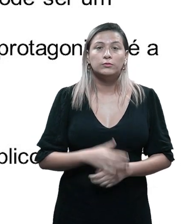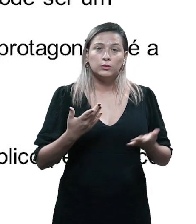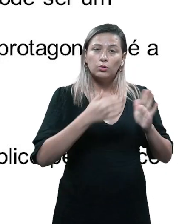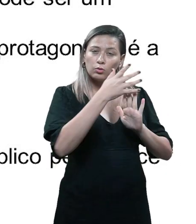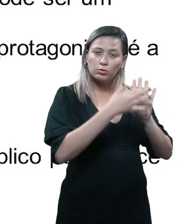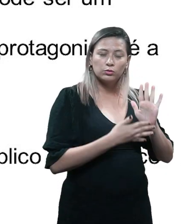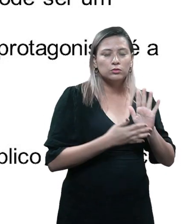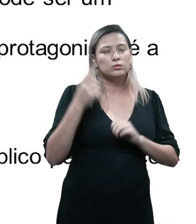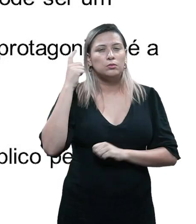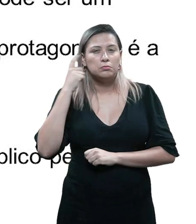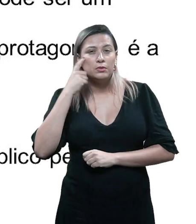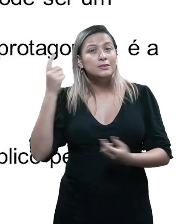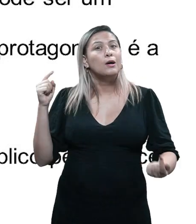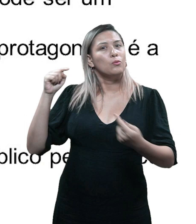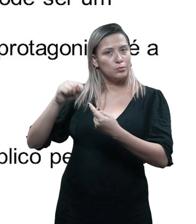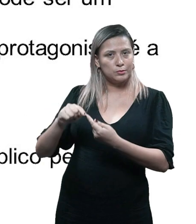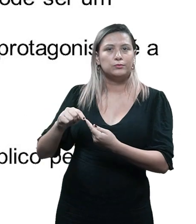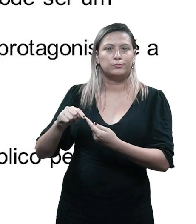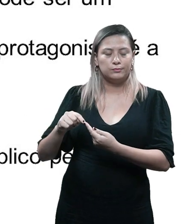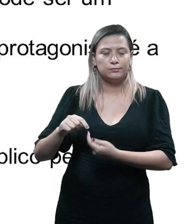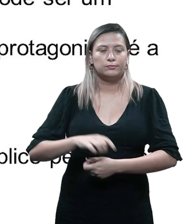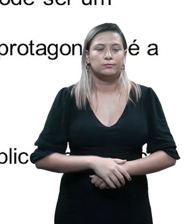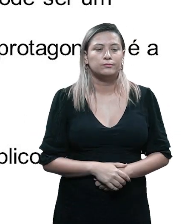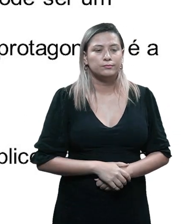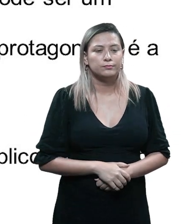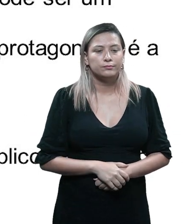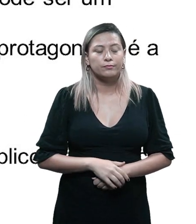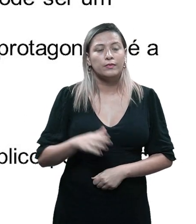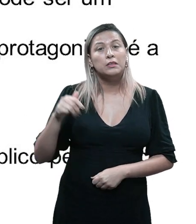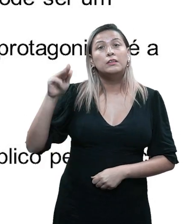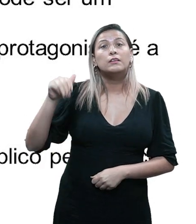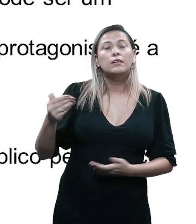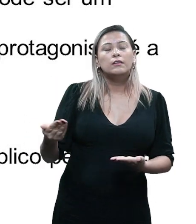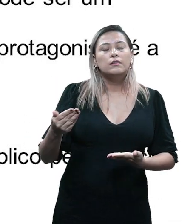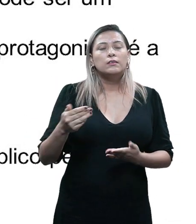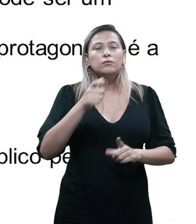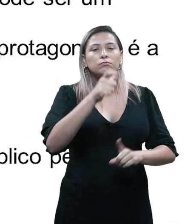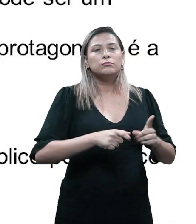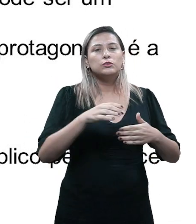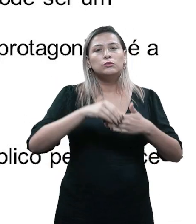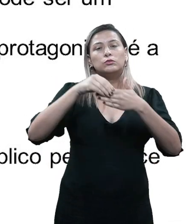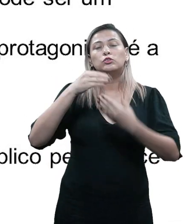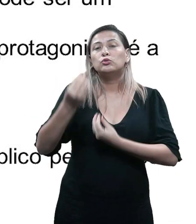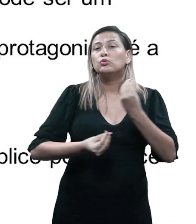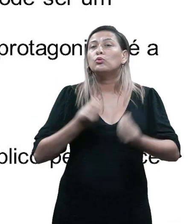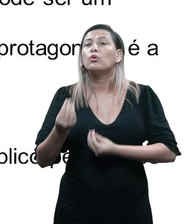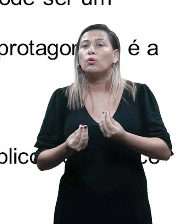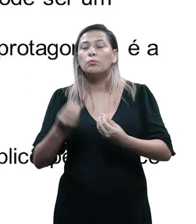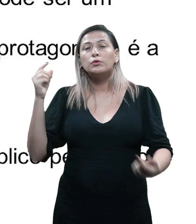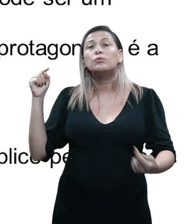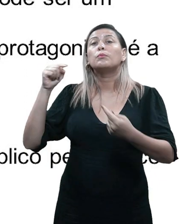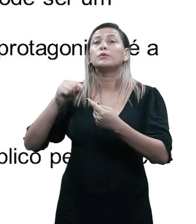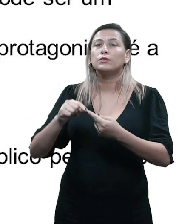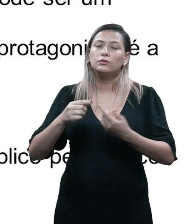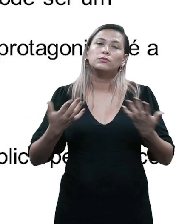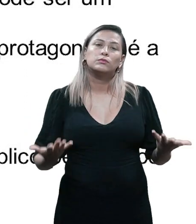roteirista tenha em mente o objetivo, né? Quem vai ser o protagonista, como será esse protagonista e qual o